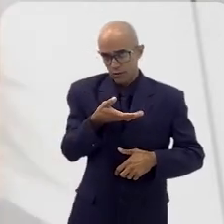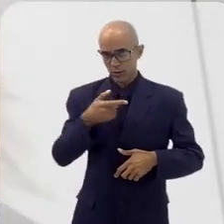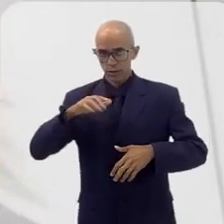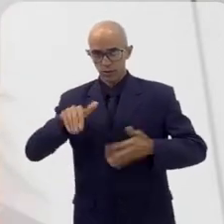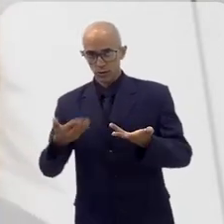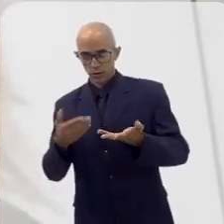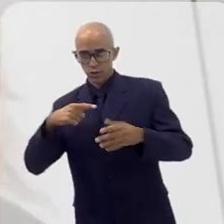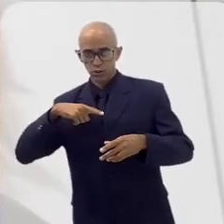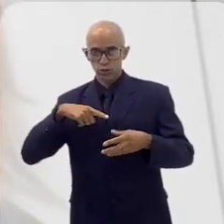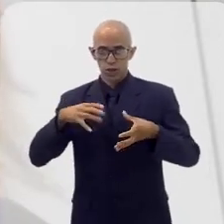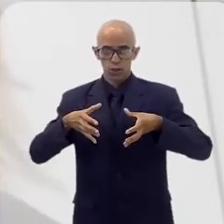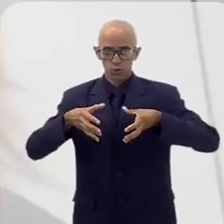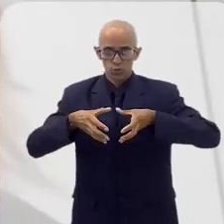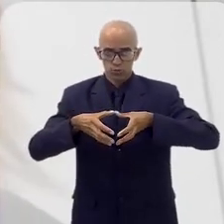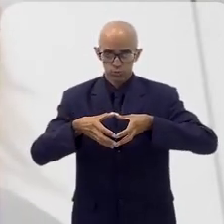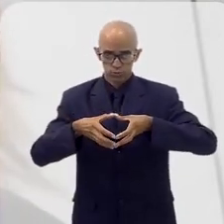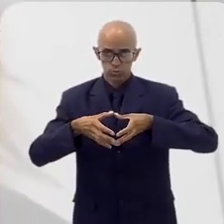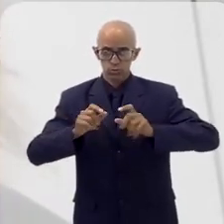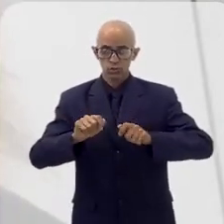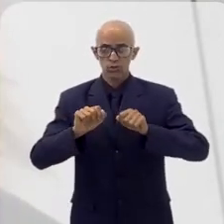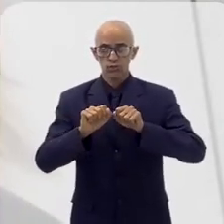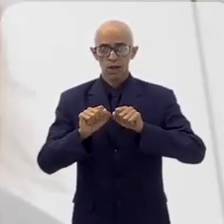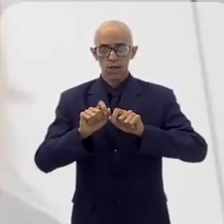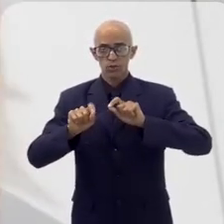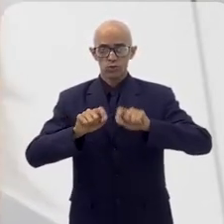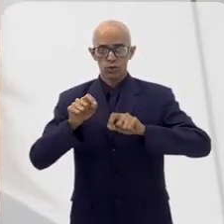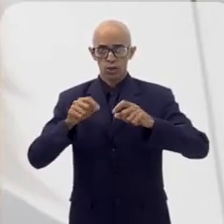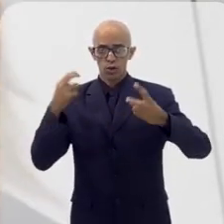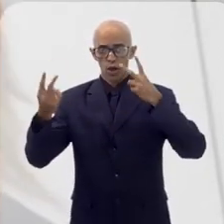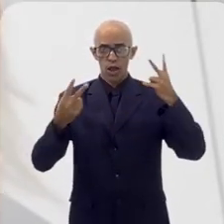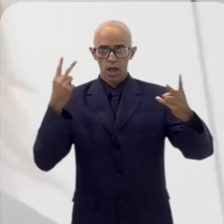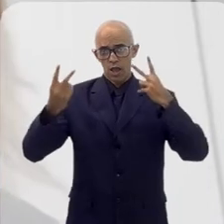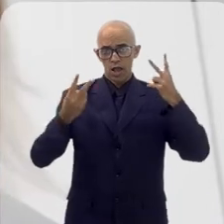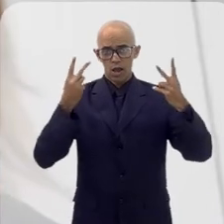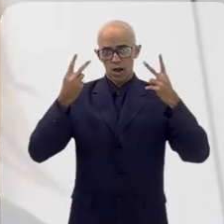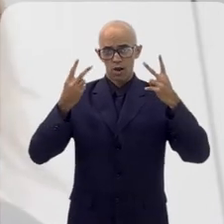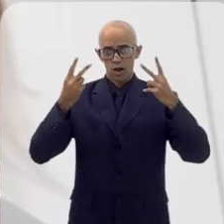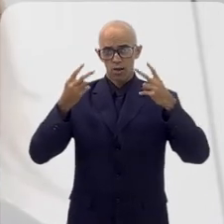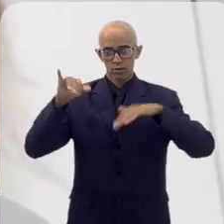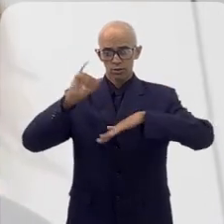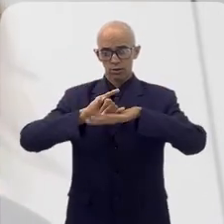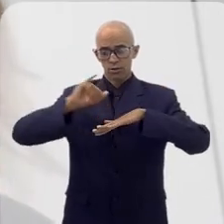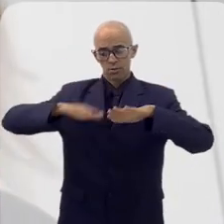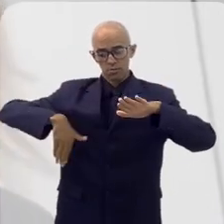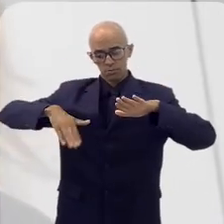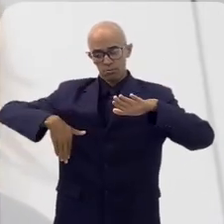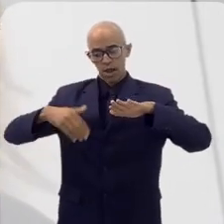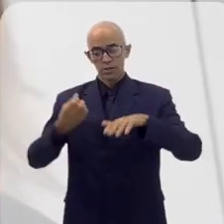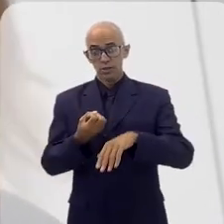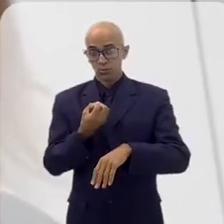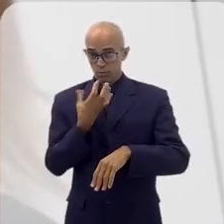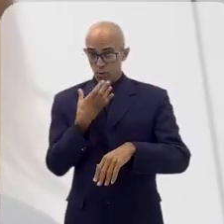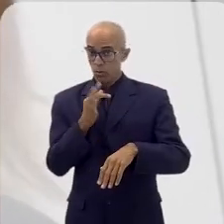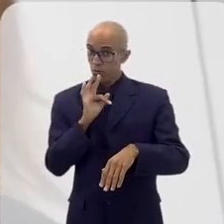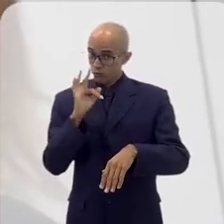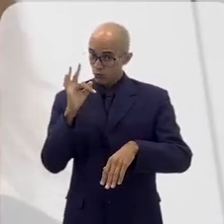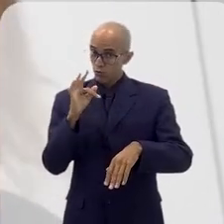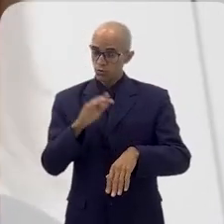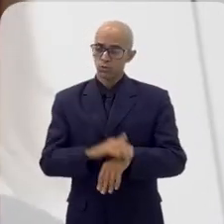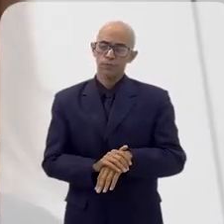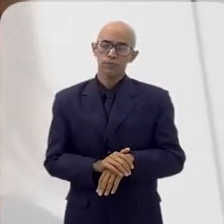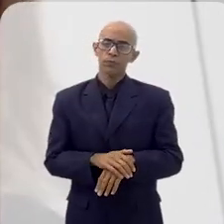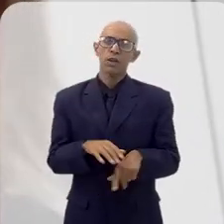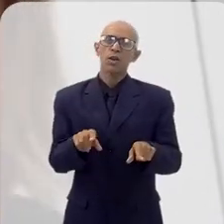Então, nós temos um combo que faz com que a eólica offshore no Rio de Janeiro seja uma energia